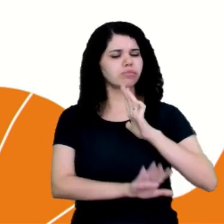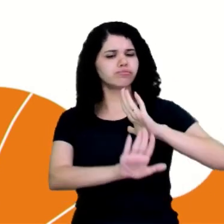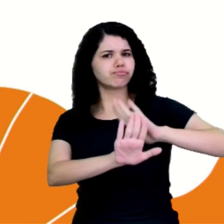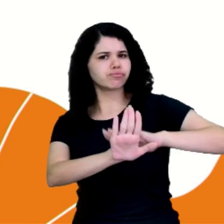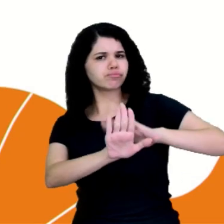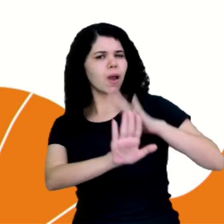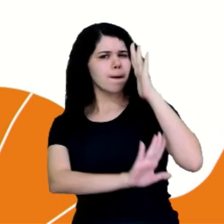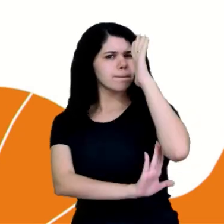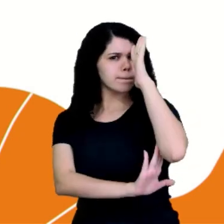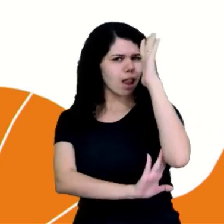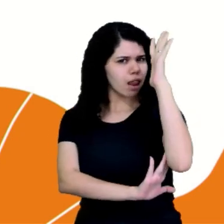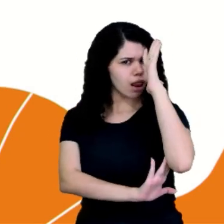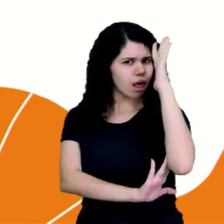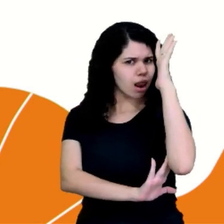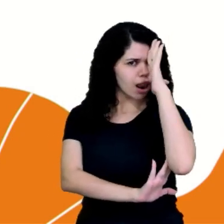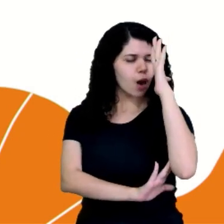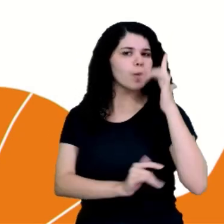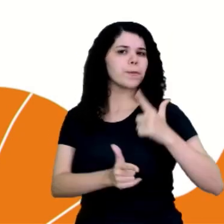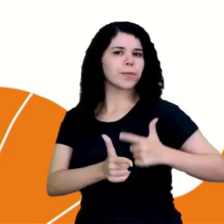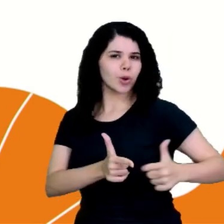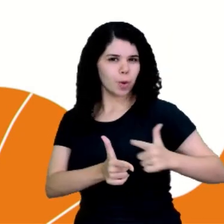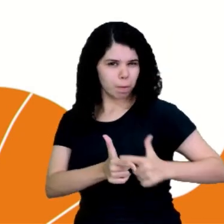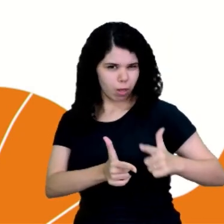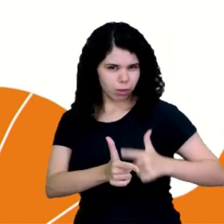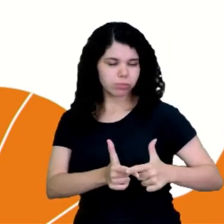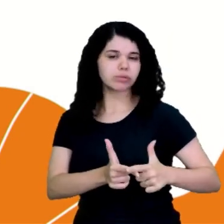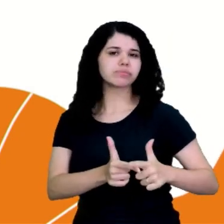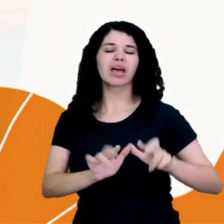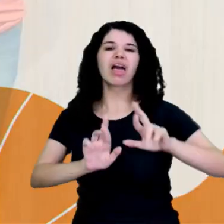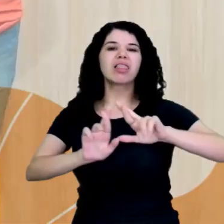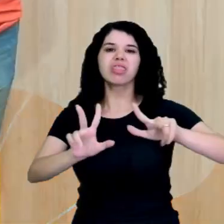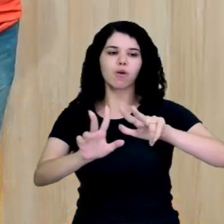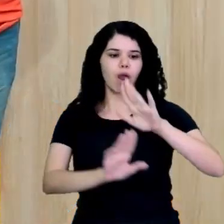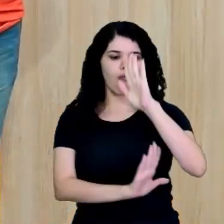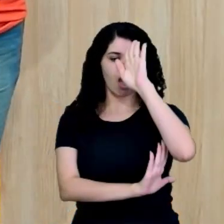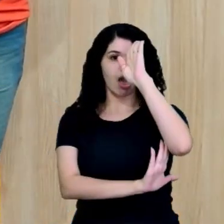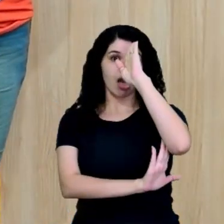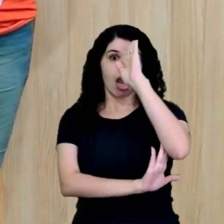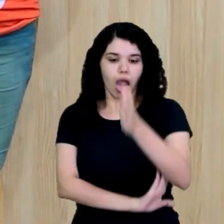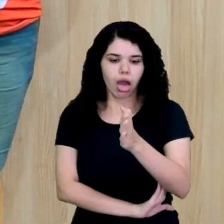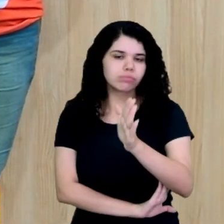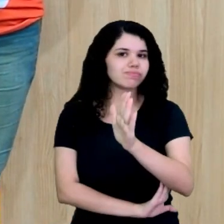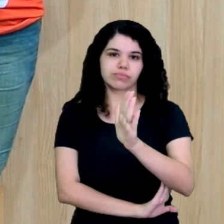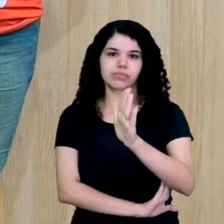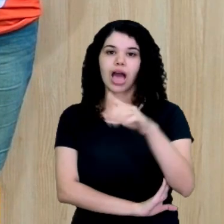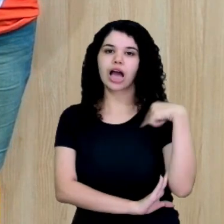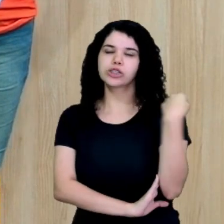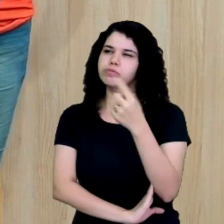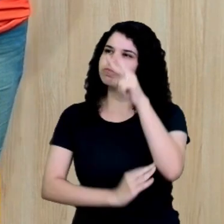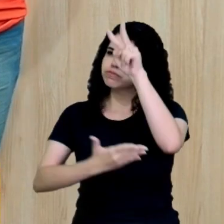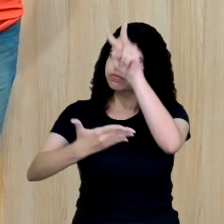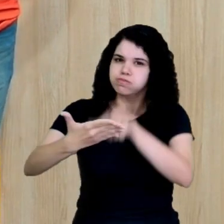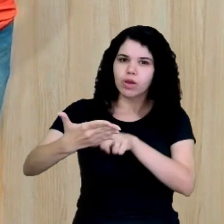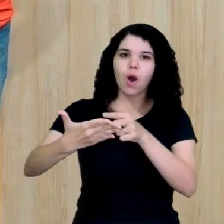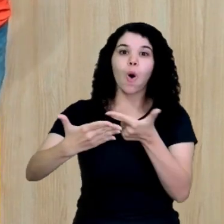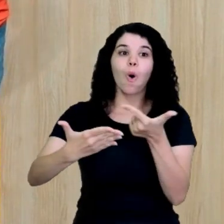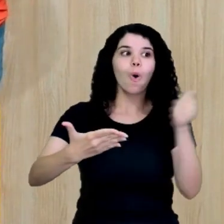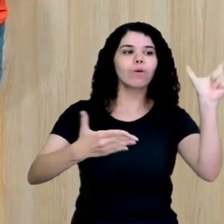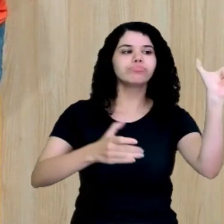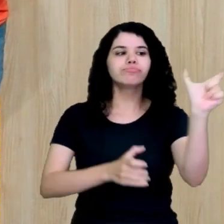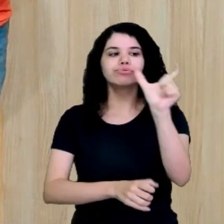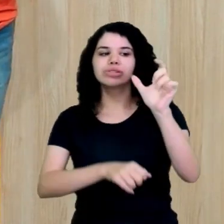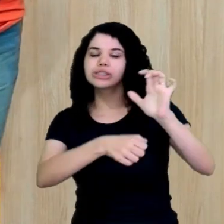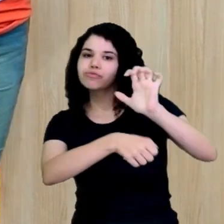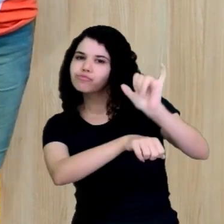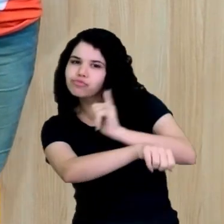reflexão, uma problemática, não no sentido direto, mas muitas vezes elas usam de outras palavras